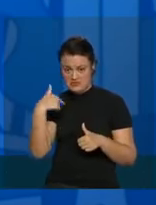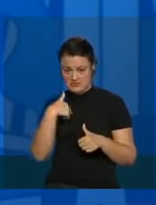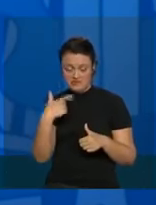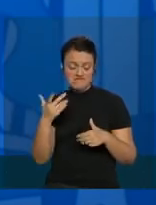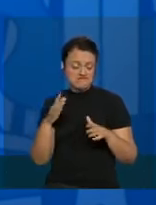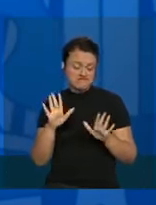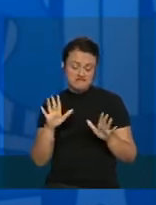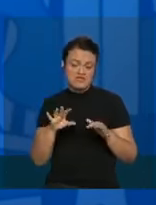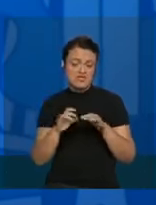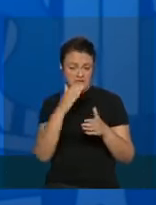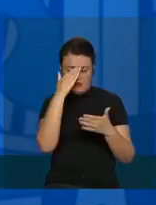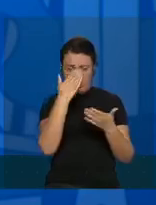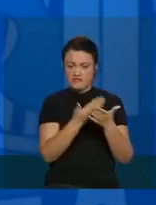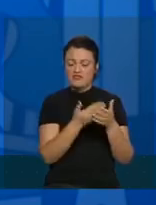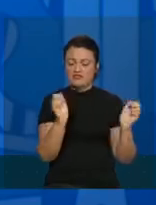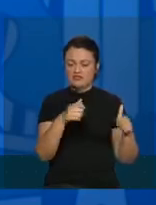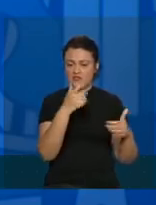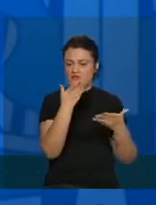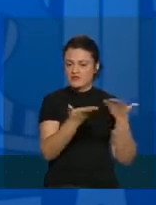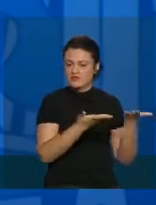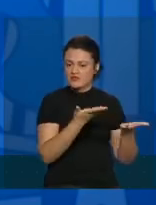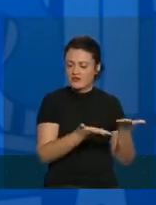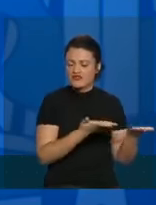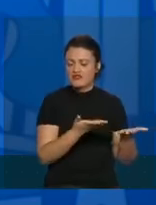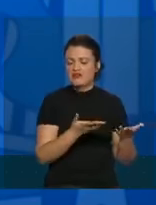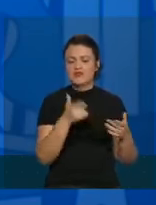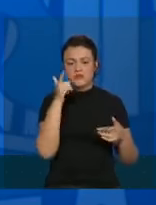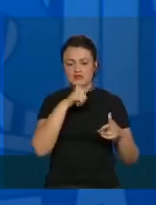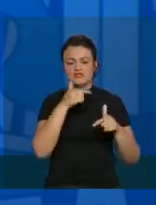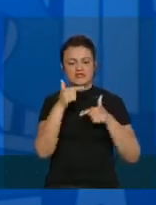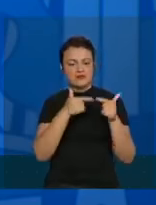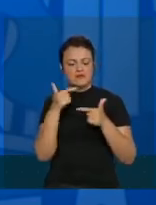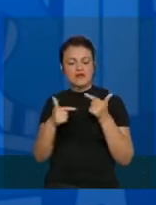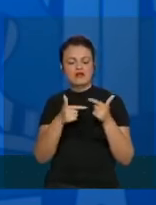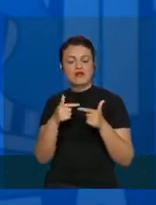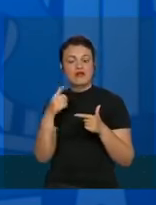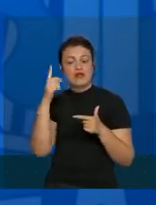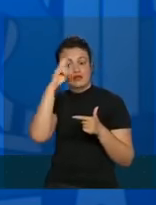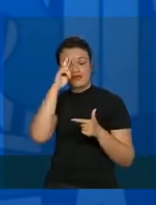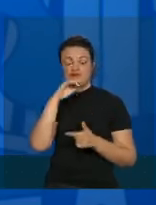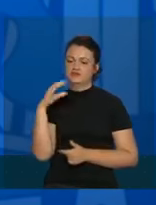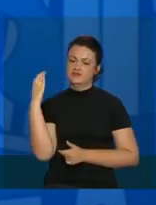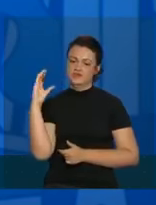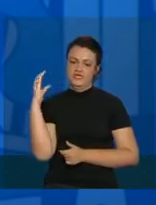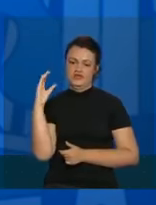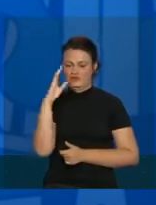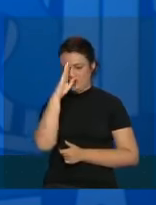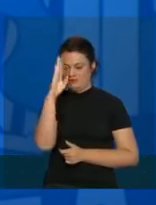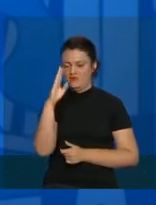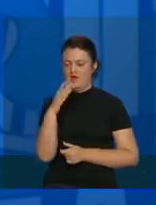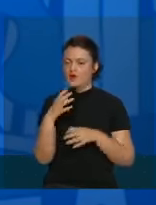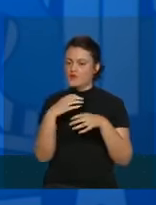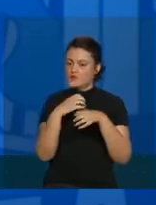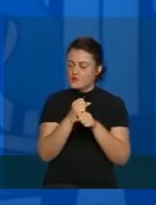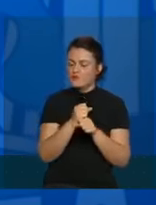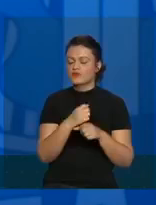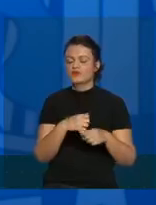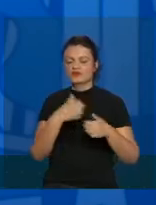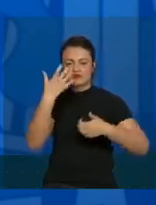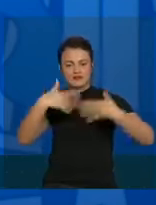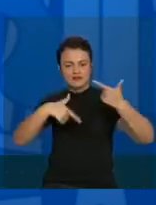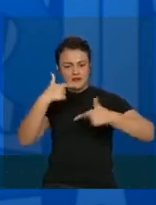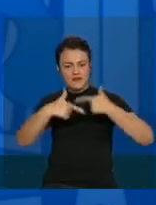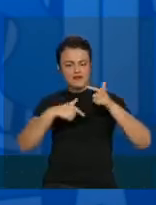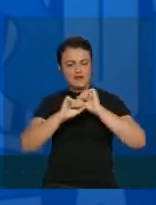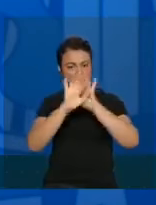dê as condições para que a pessoa possa trabalhar baseado na ciência, nos números, na transparência